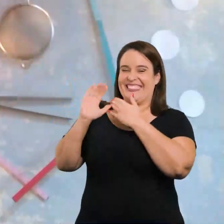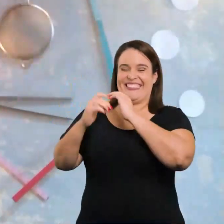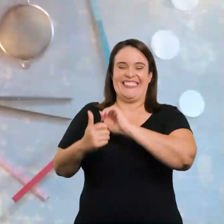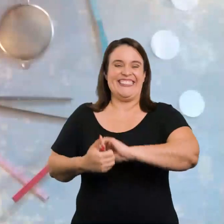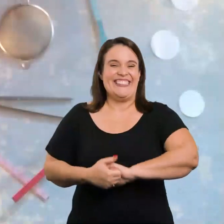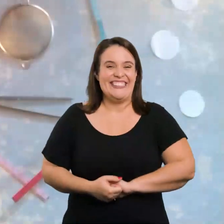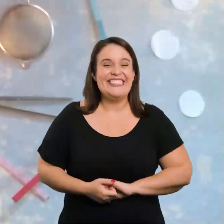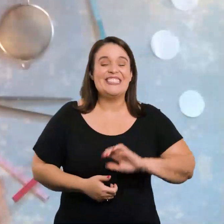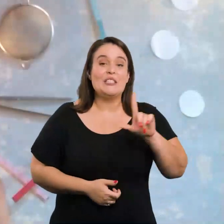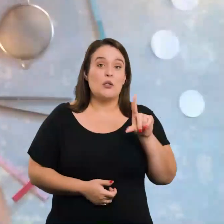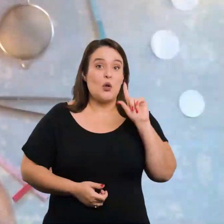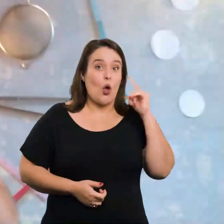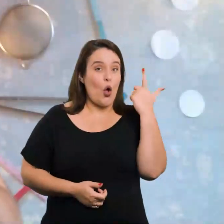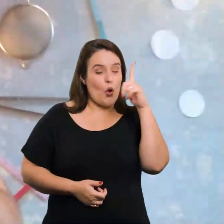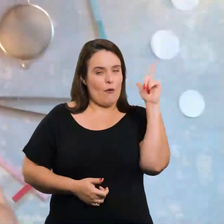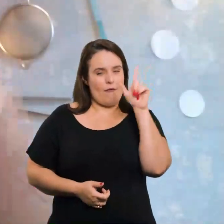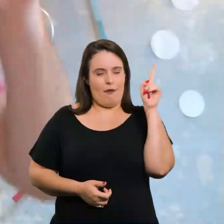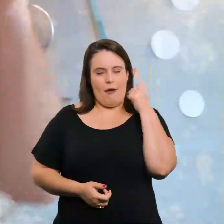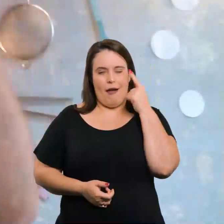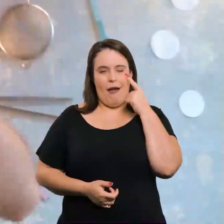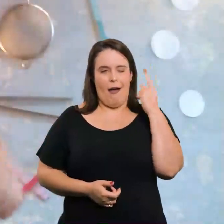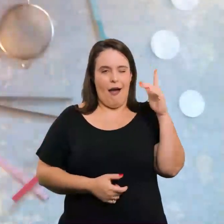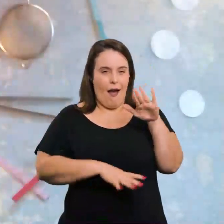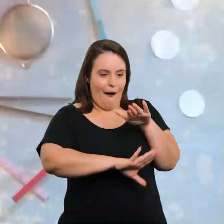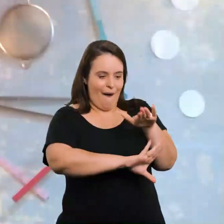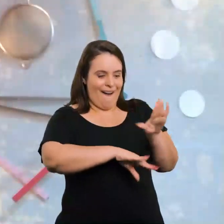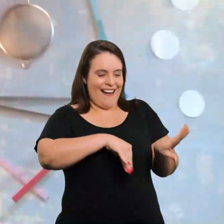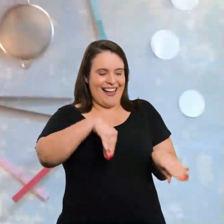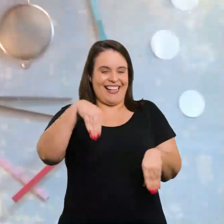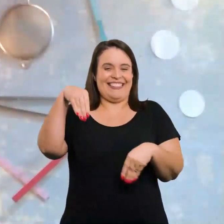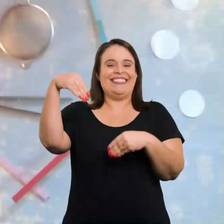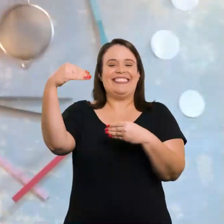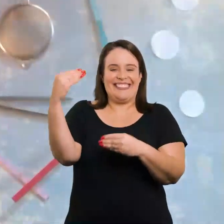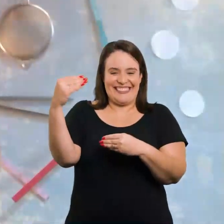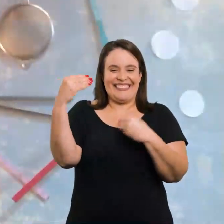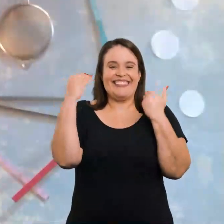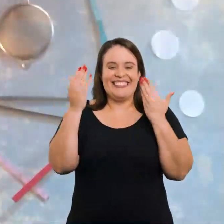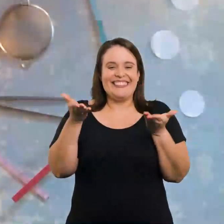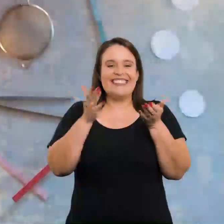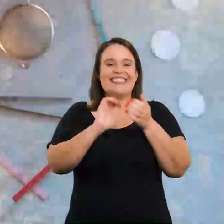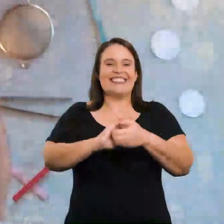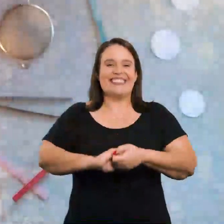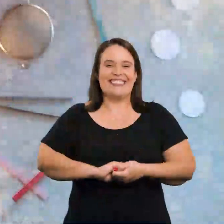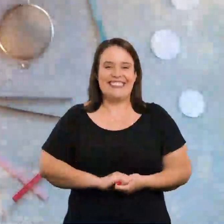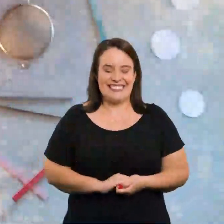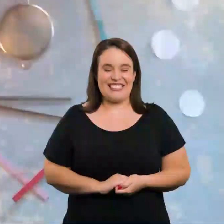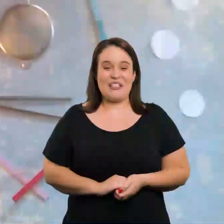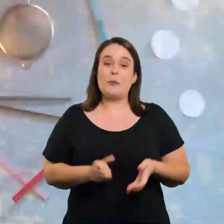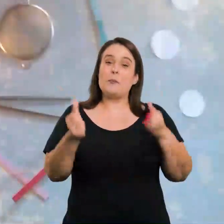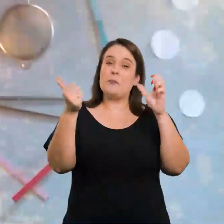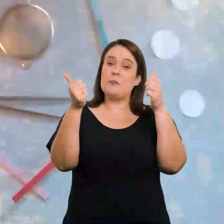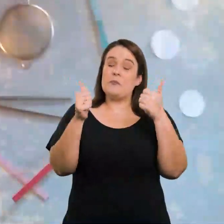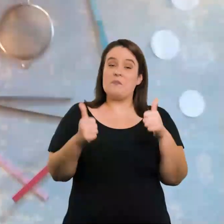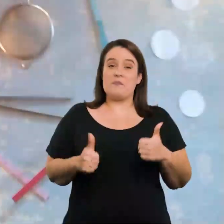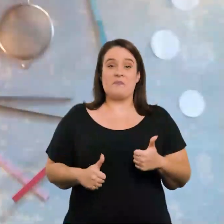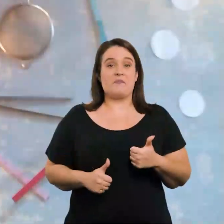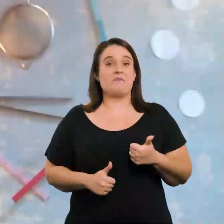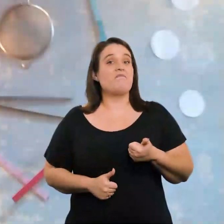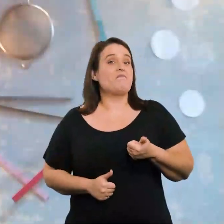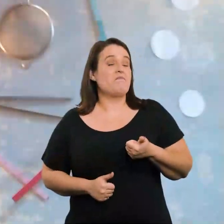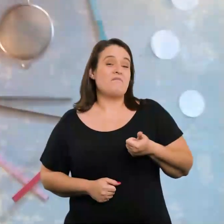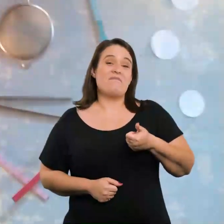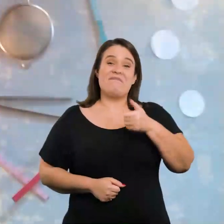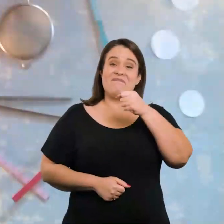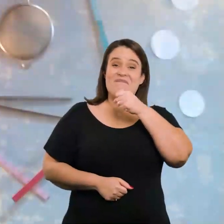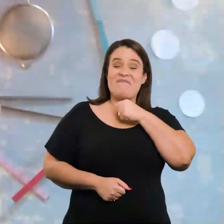essa que eu fiz na parede. E eu escolhi uma obra dele, eu vou pegar embaixo da mesa, aqui, uma imagem